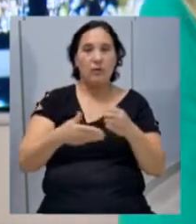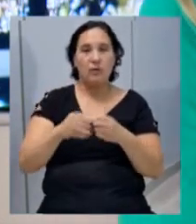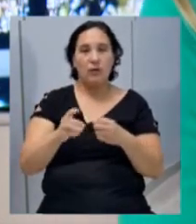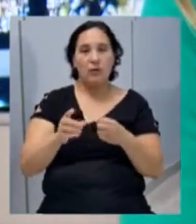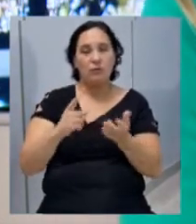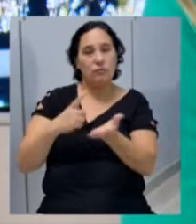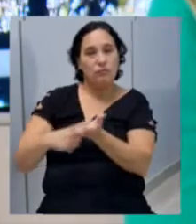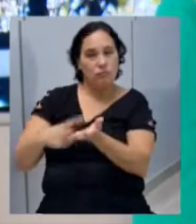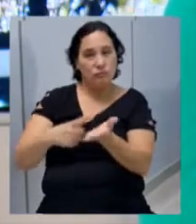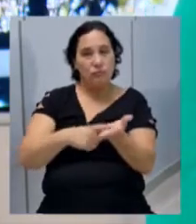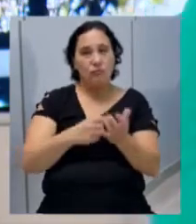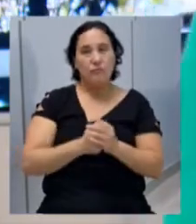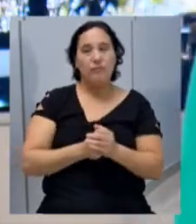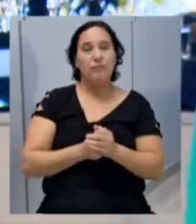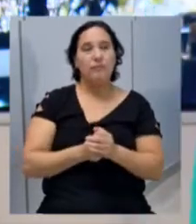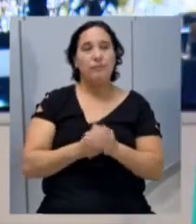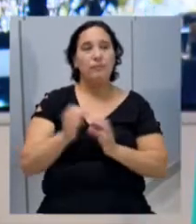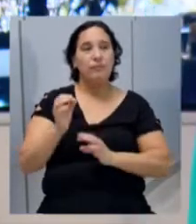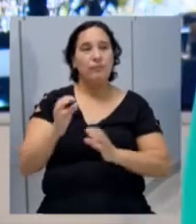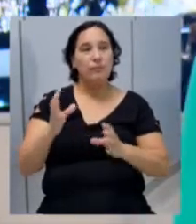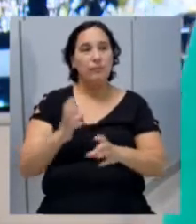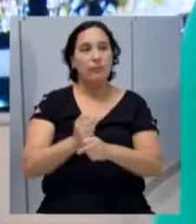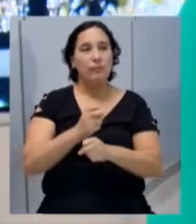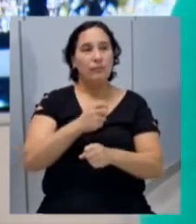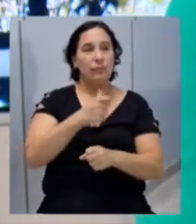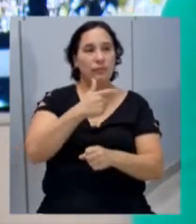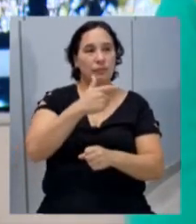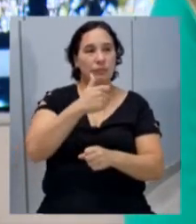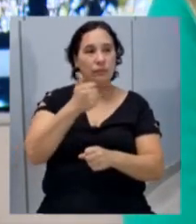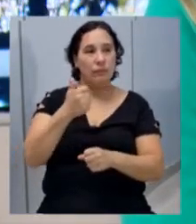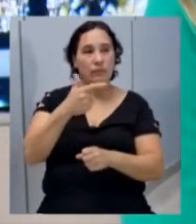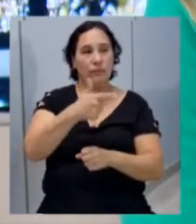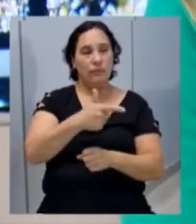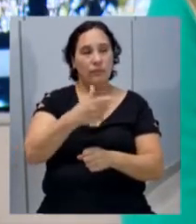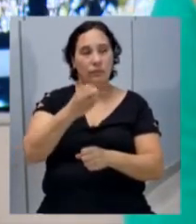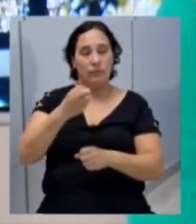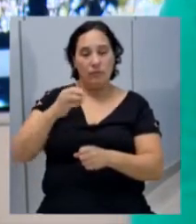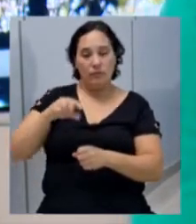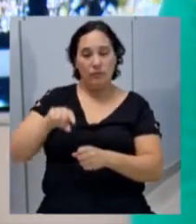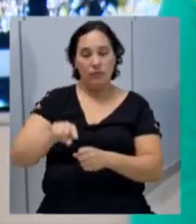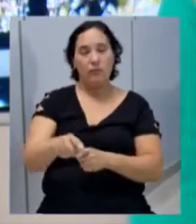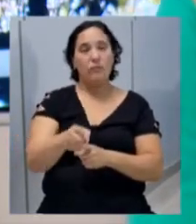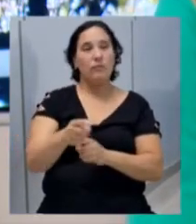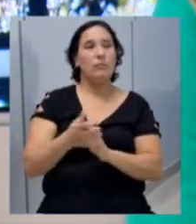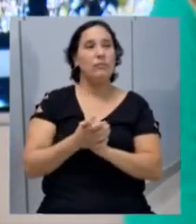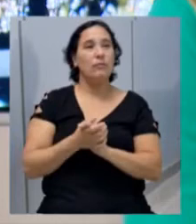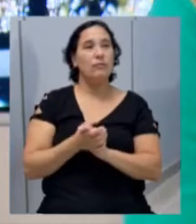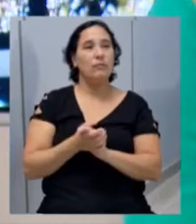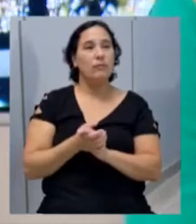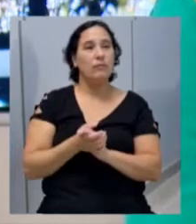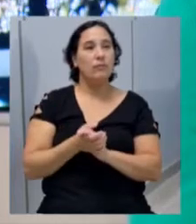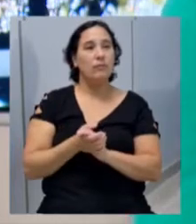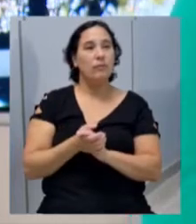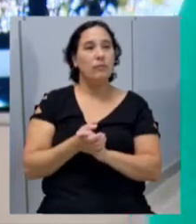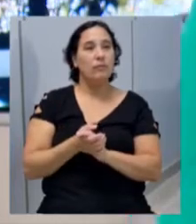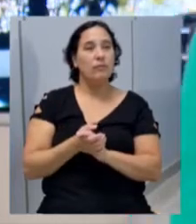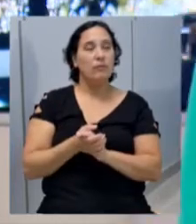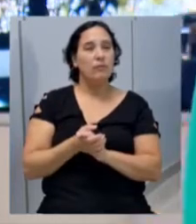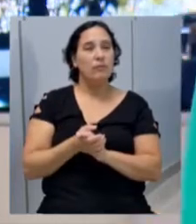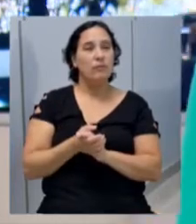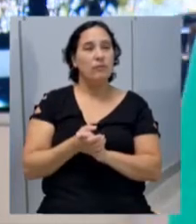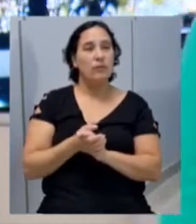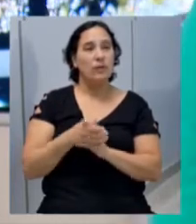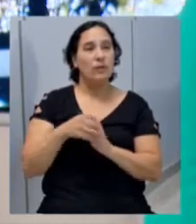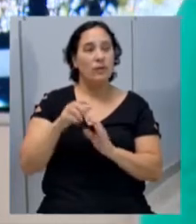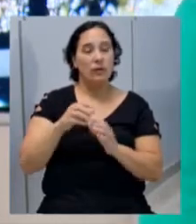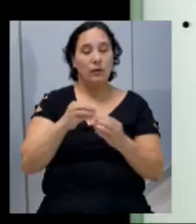convênios. totalizando 120 mil 825. 120 milhões. Aqui